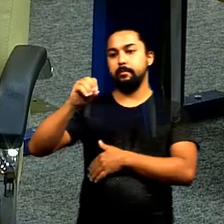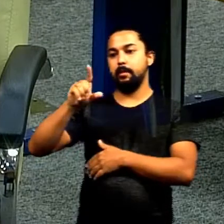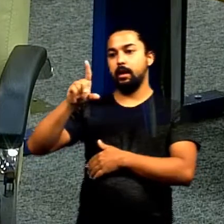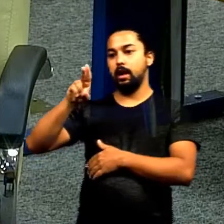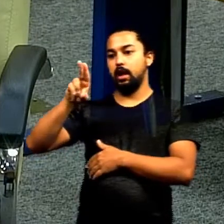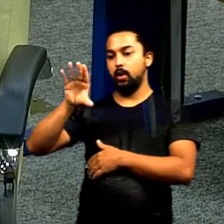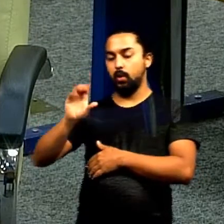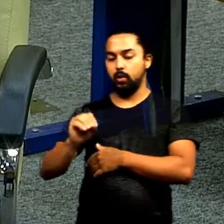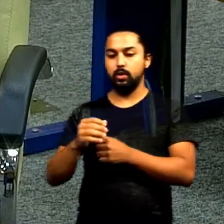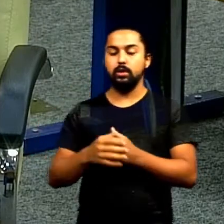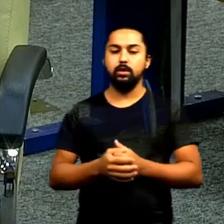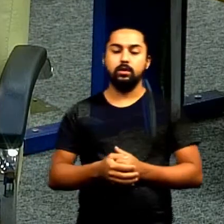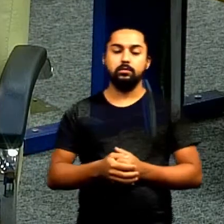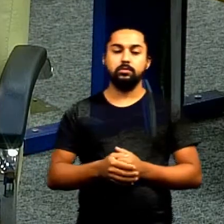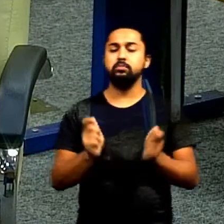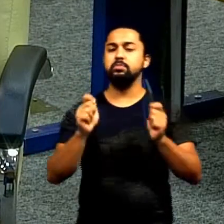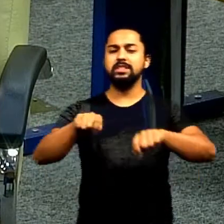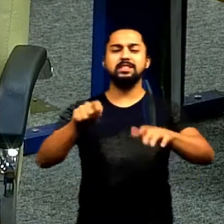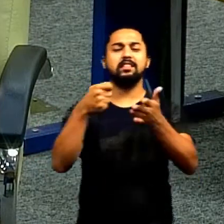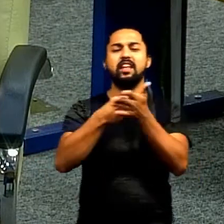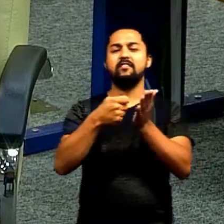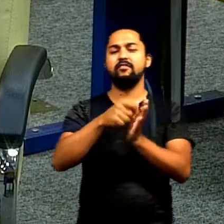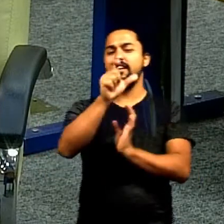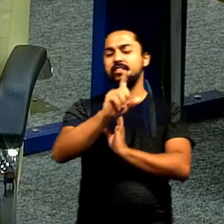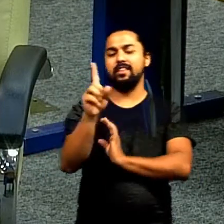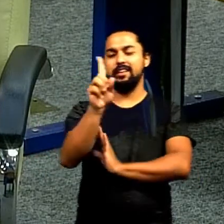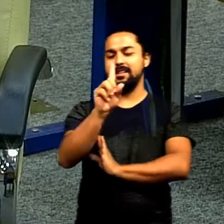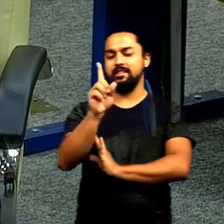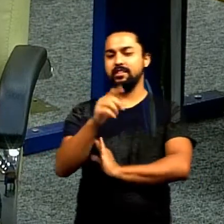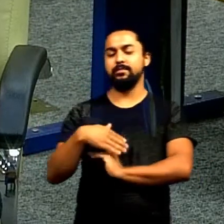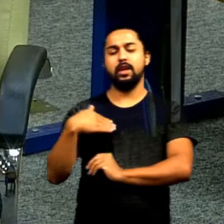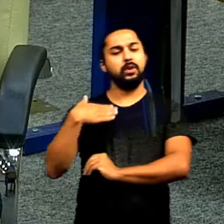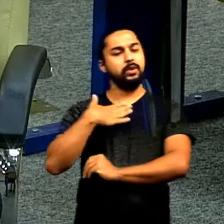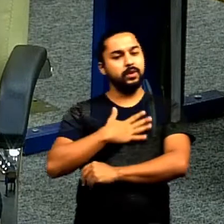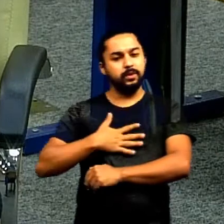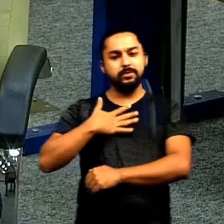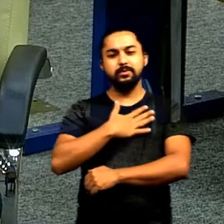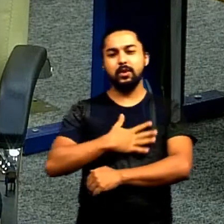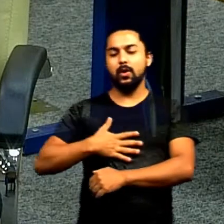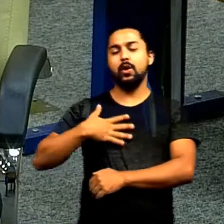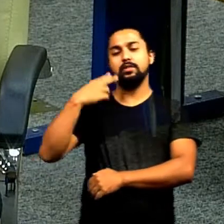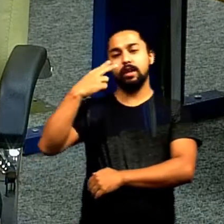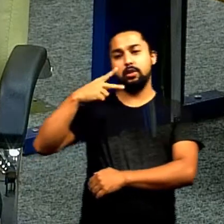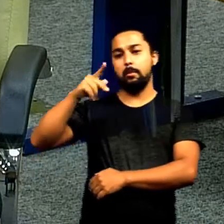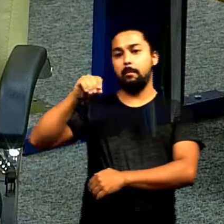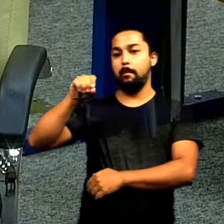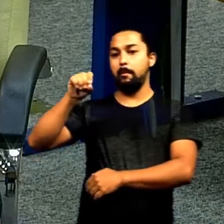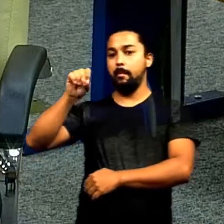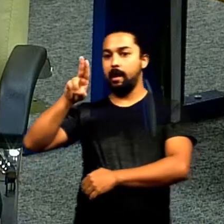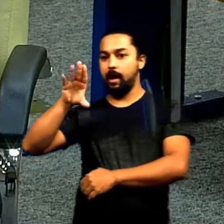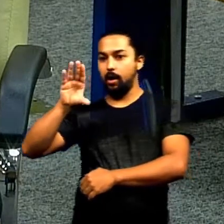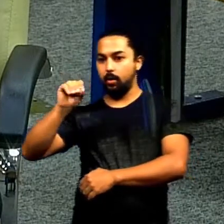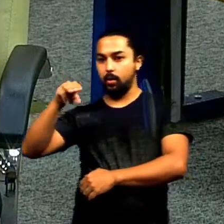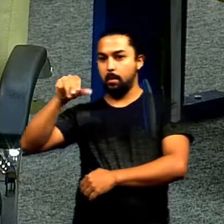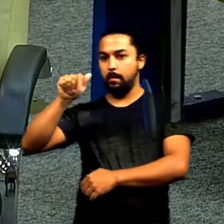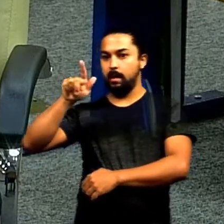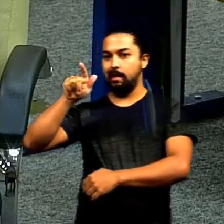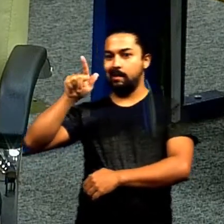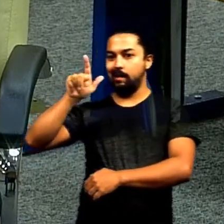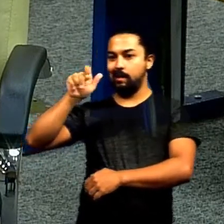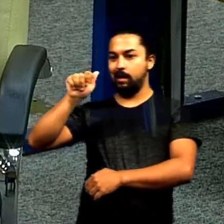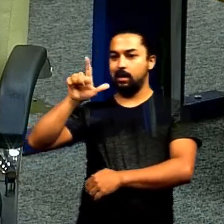e o Paulo Ortegal não sei ninguém defender não gosto demais do Paulo Magalhães sei que o Paulo Magalhães é um dos vereadores